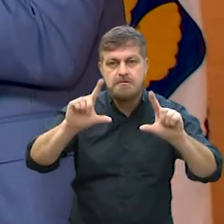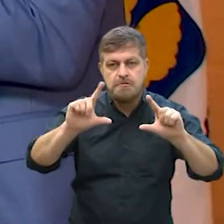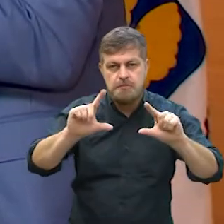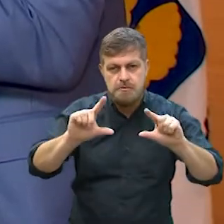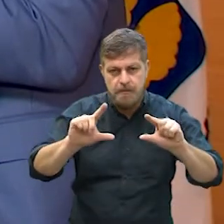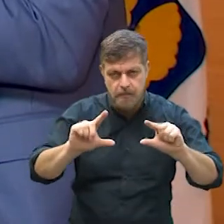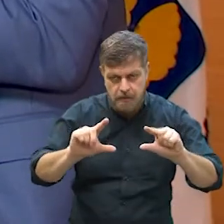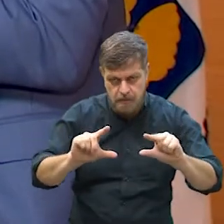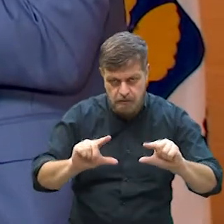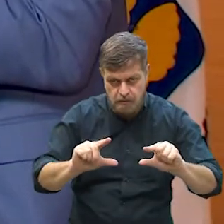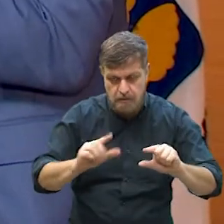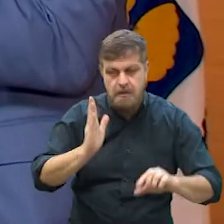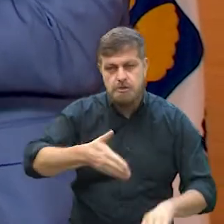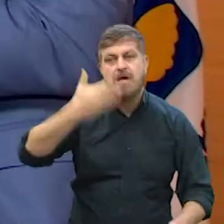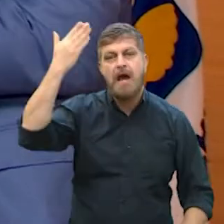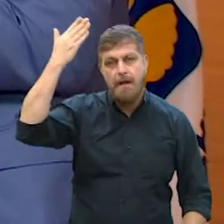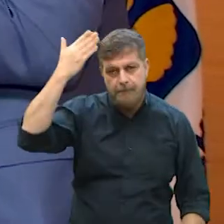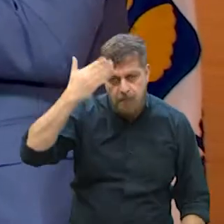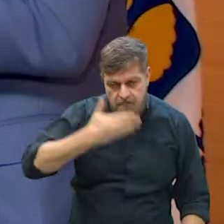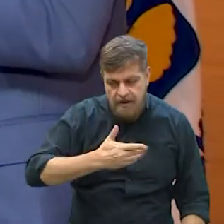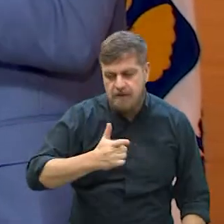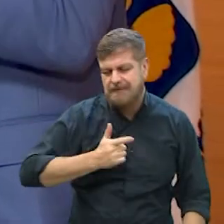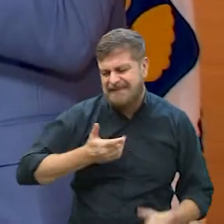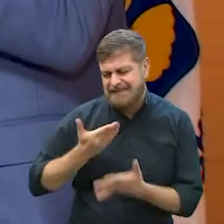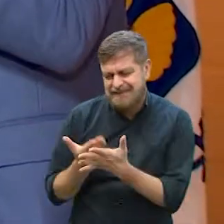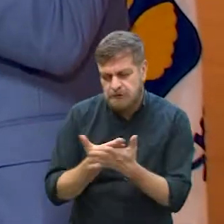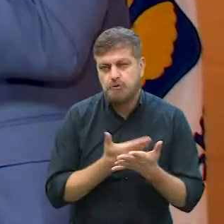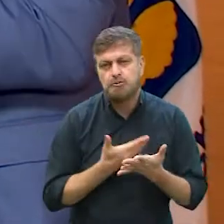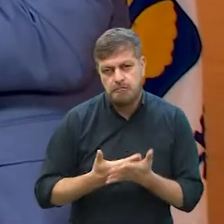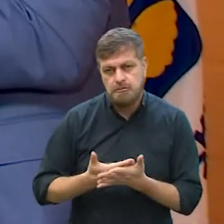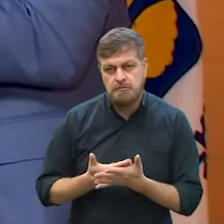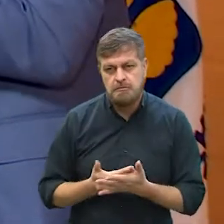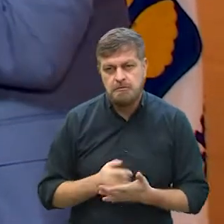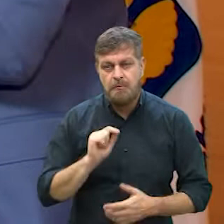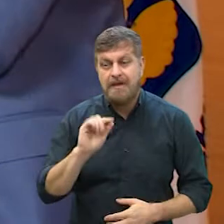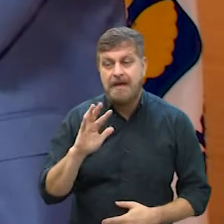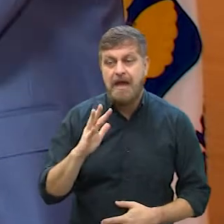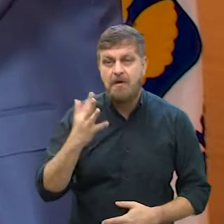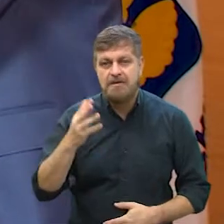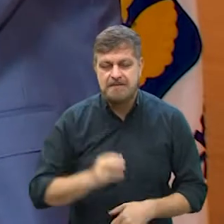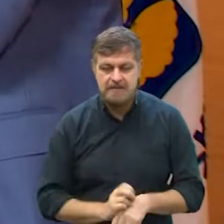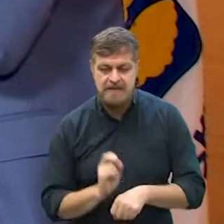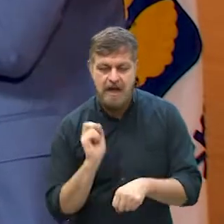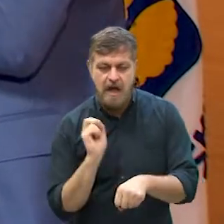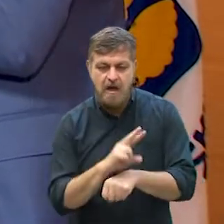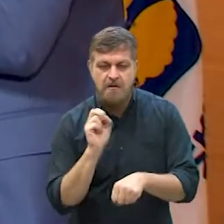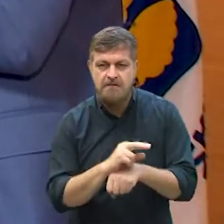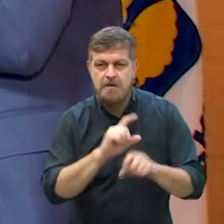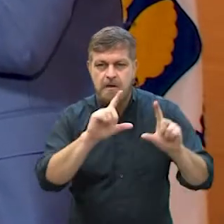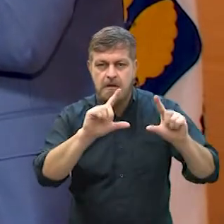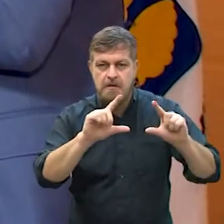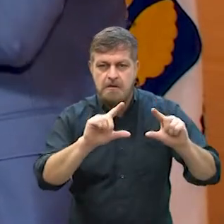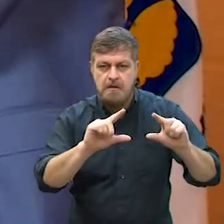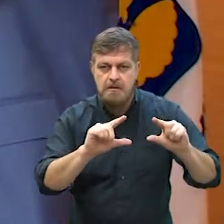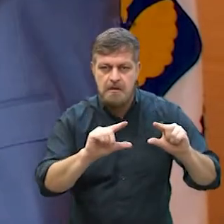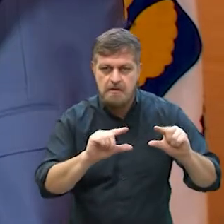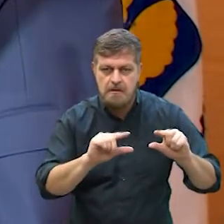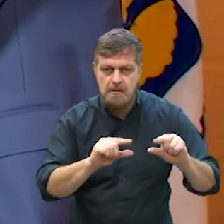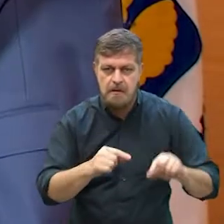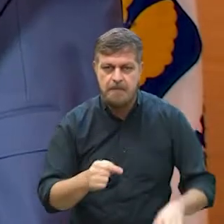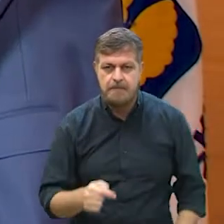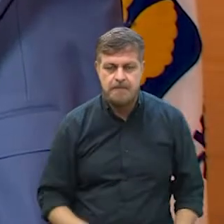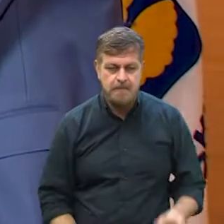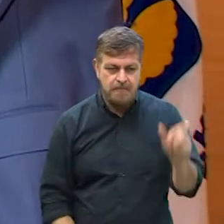Isso é comprovado, isso tem vários estudos. E você, diminuindo a carga viral, você diminui a